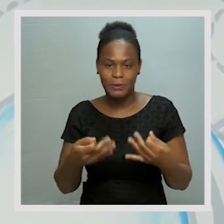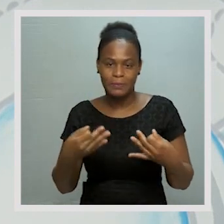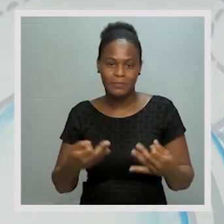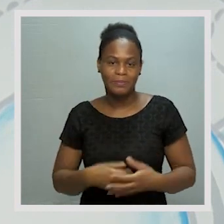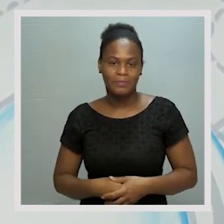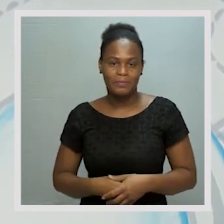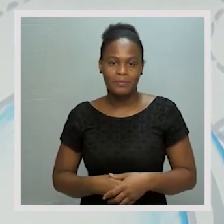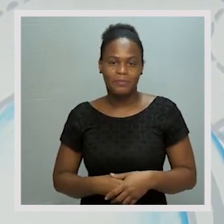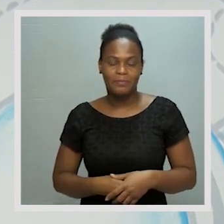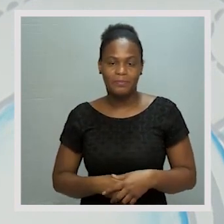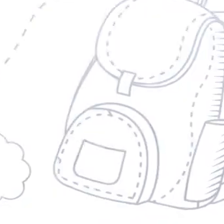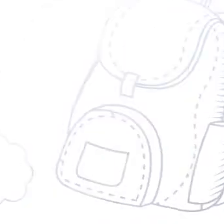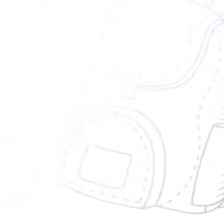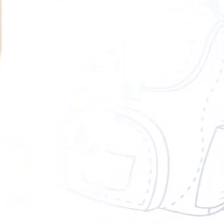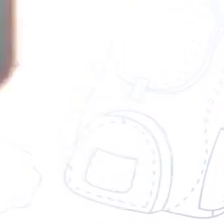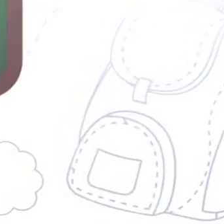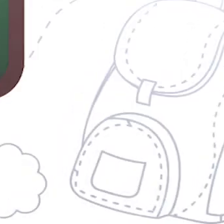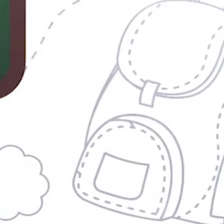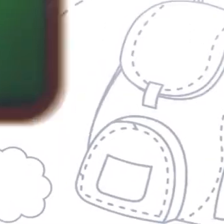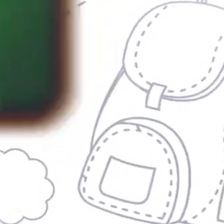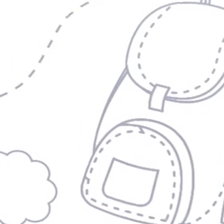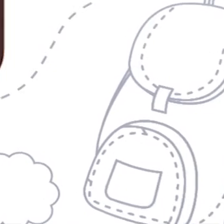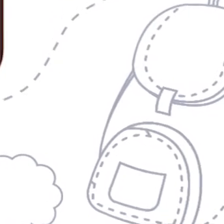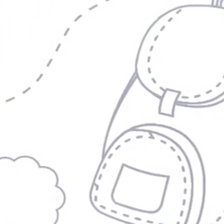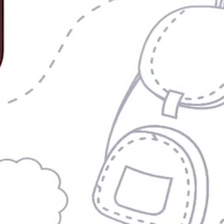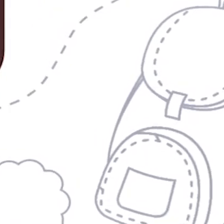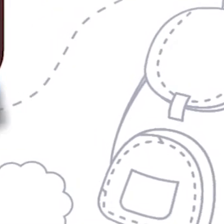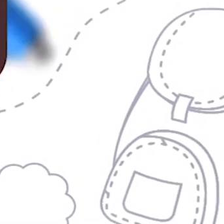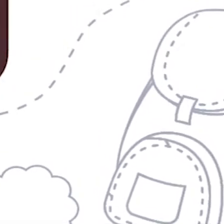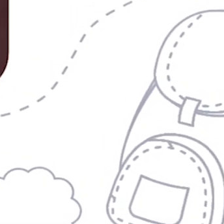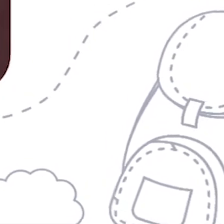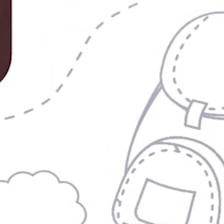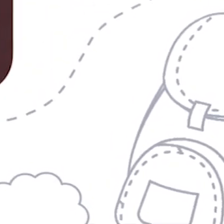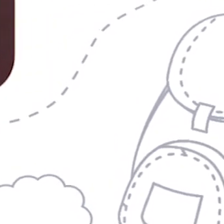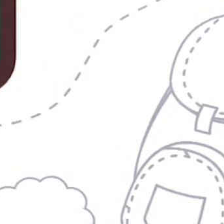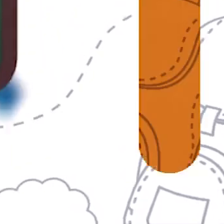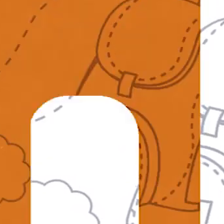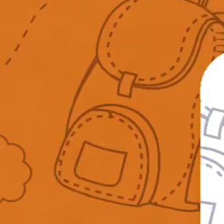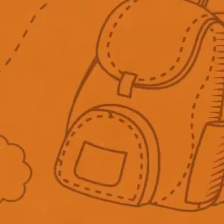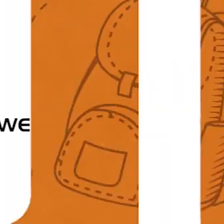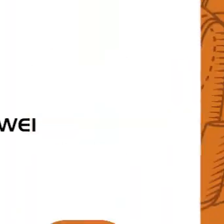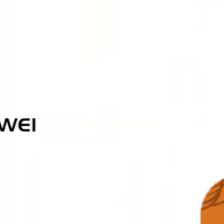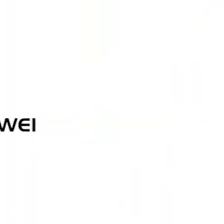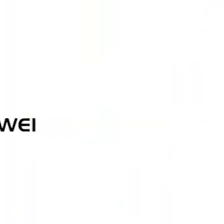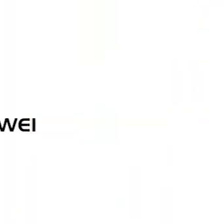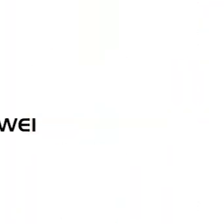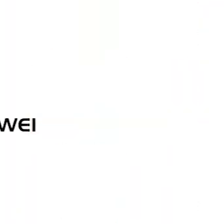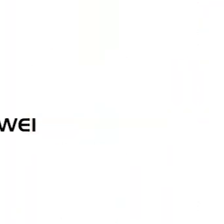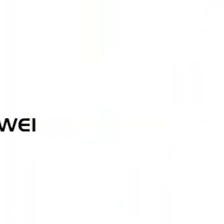água e sabão. Música Música Música